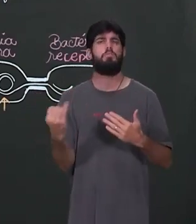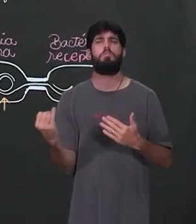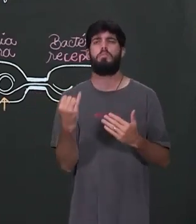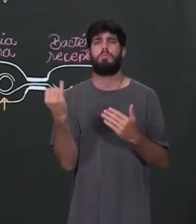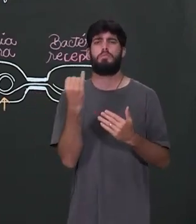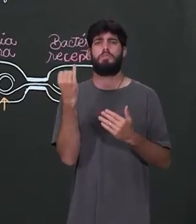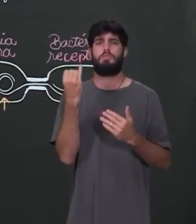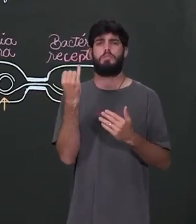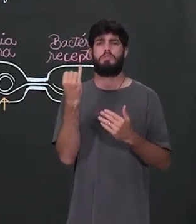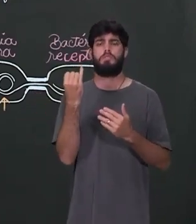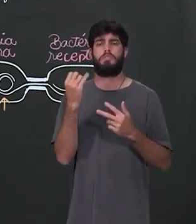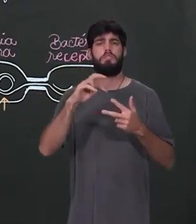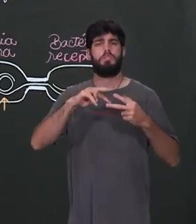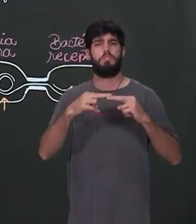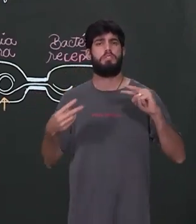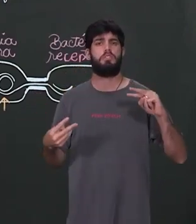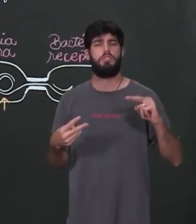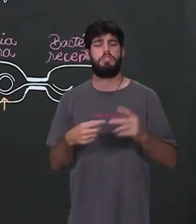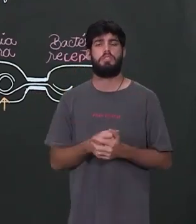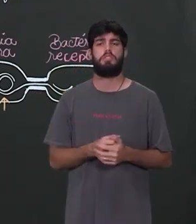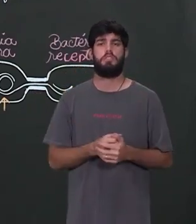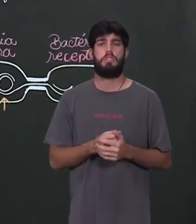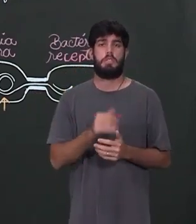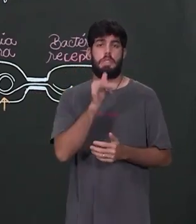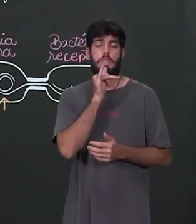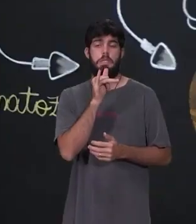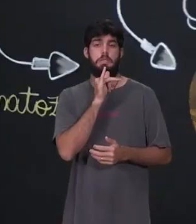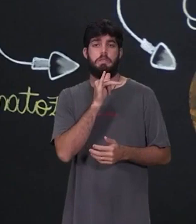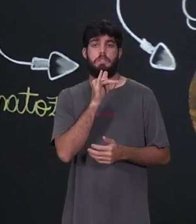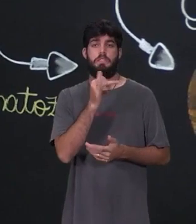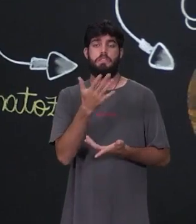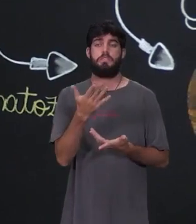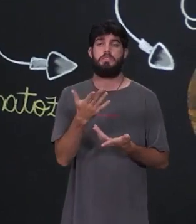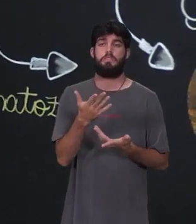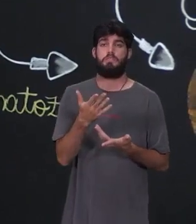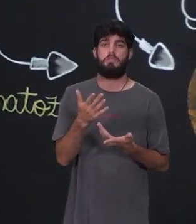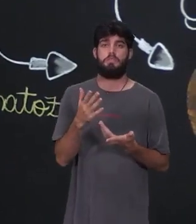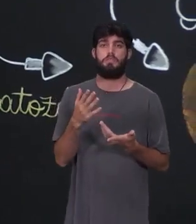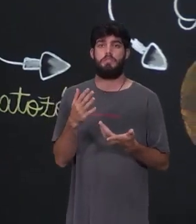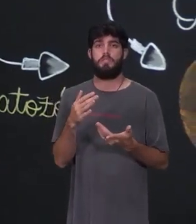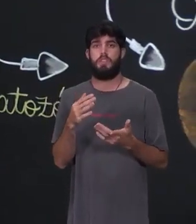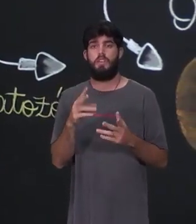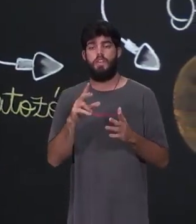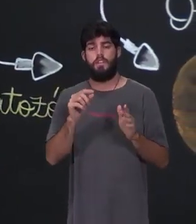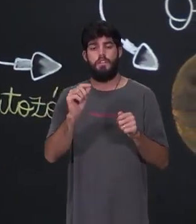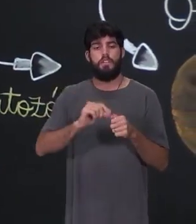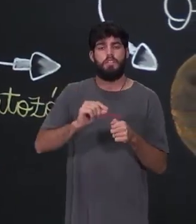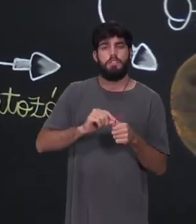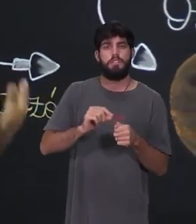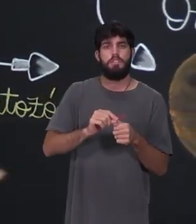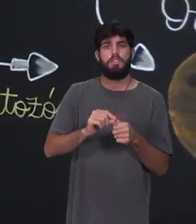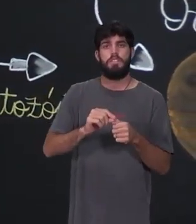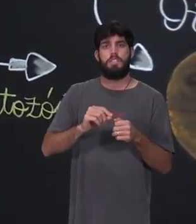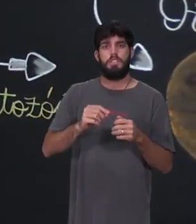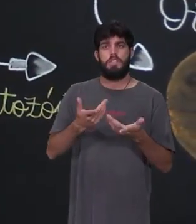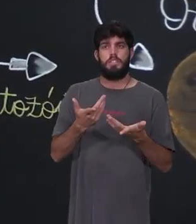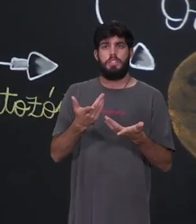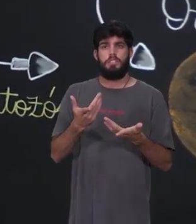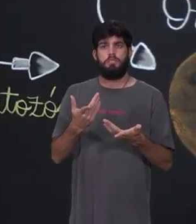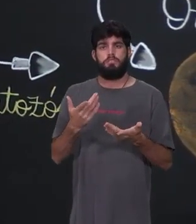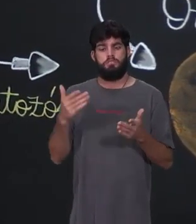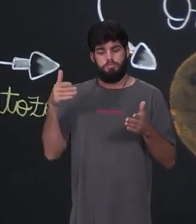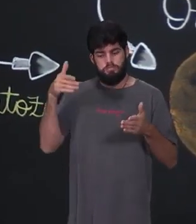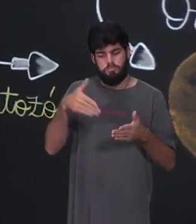variabilidade genética? Ser diferente. Diversidade. Faz com que essa espécie linde melhor com as mudanças no